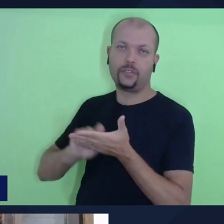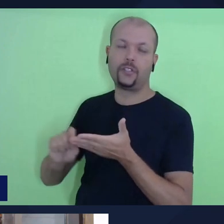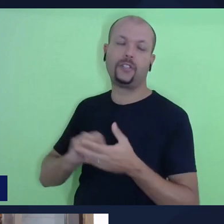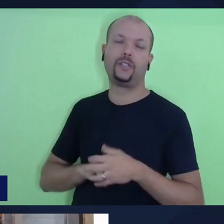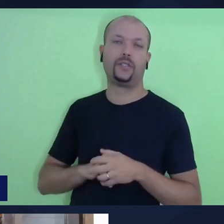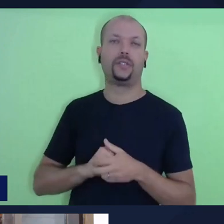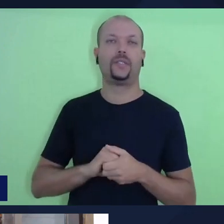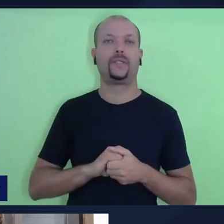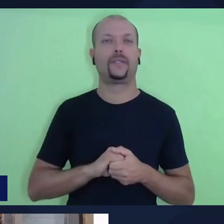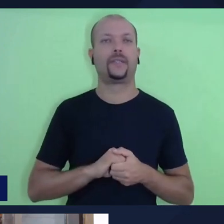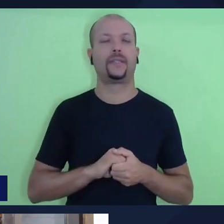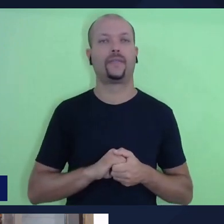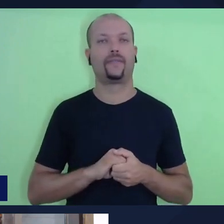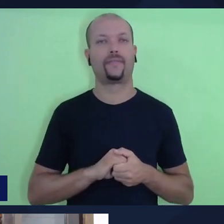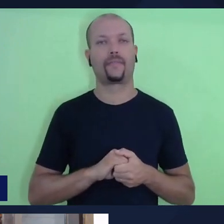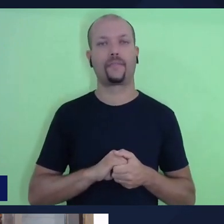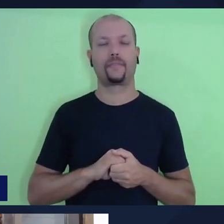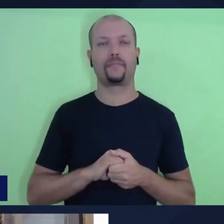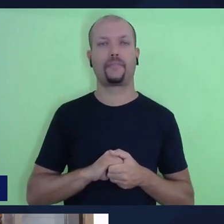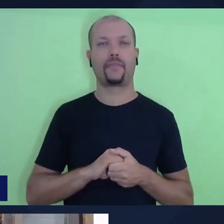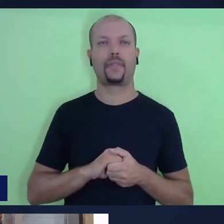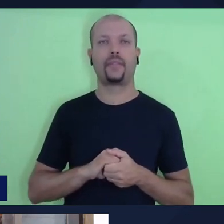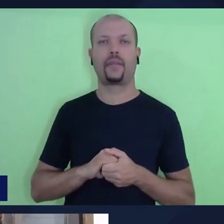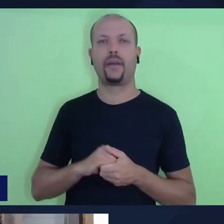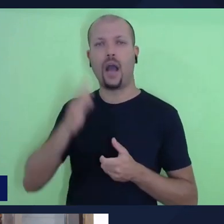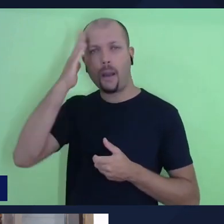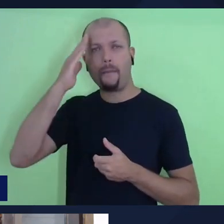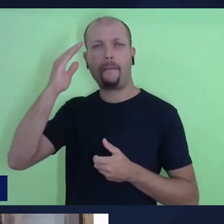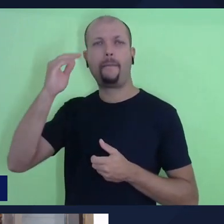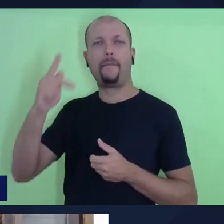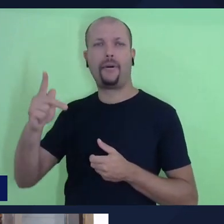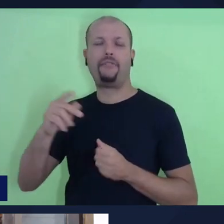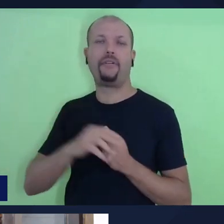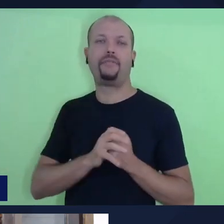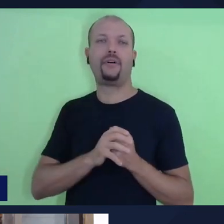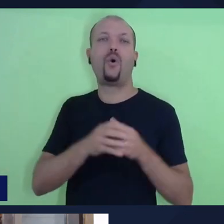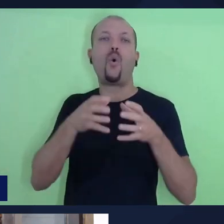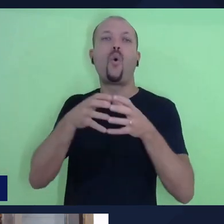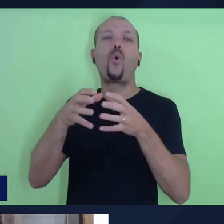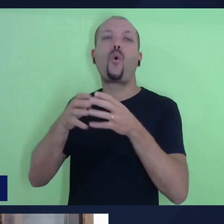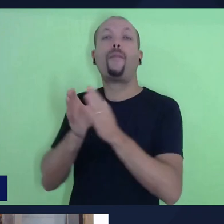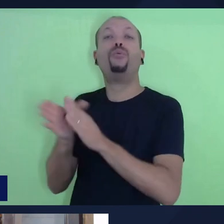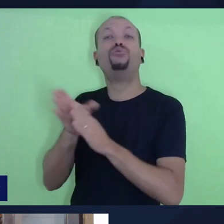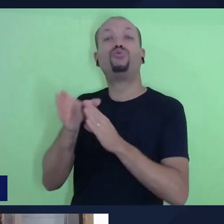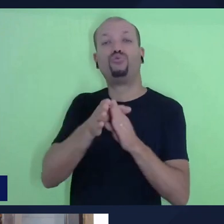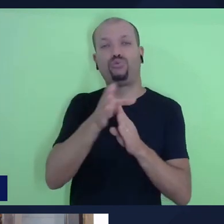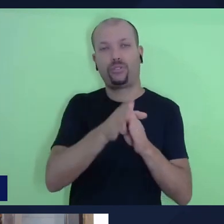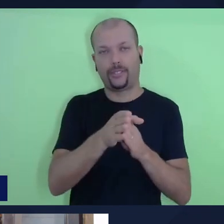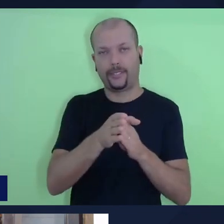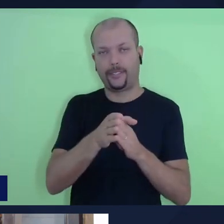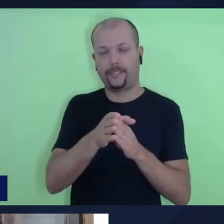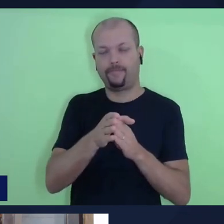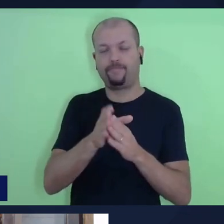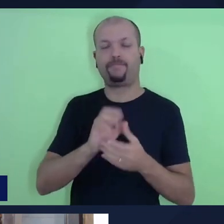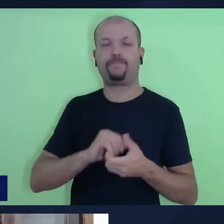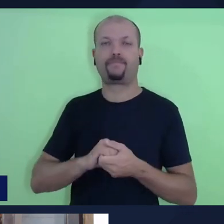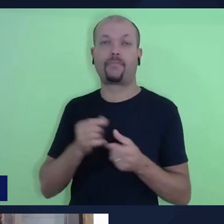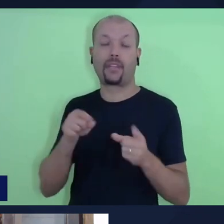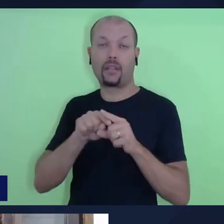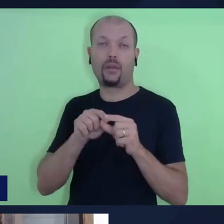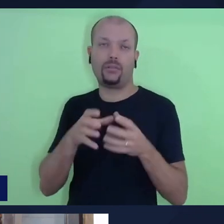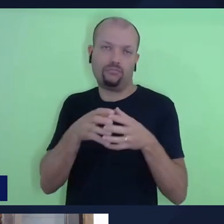e ele é um livro que ele é um conjunto de conselhos, e esse conjunto de conselhos,